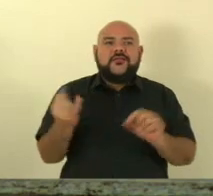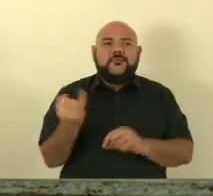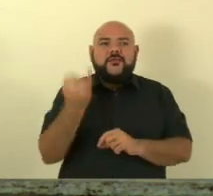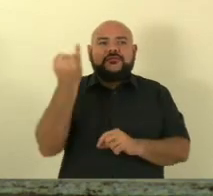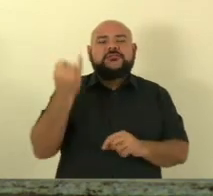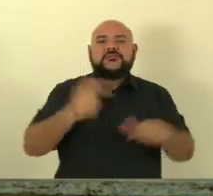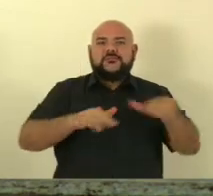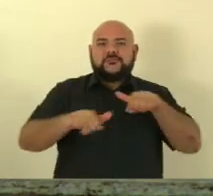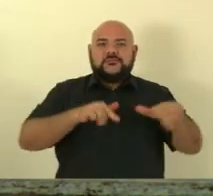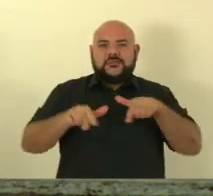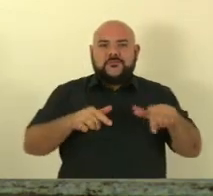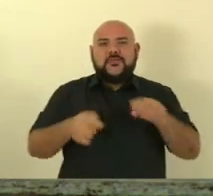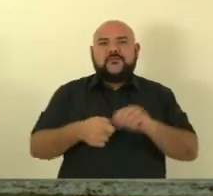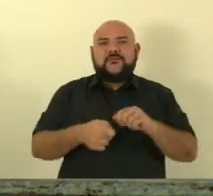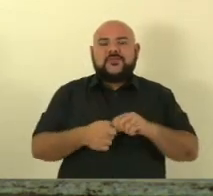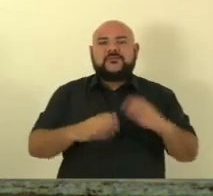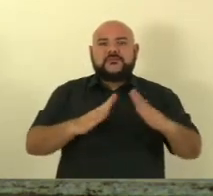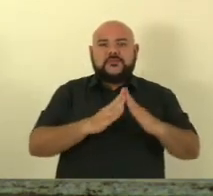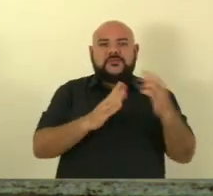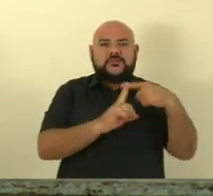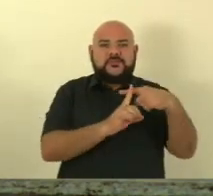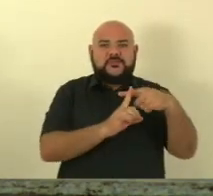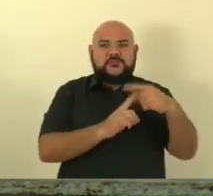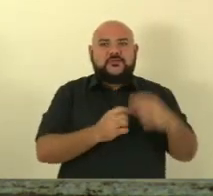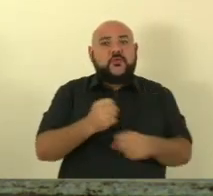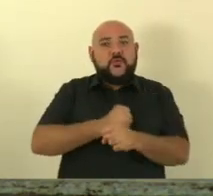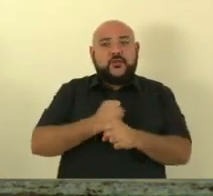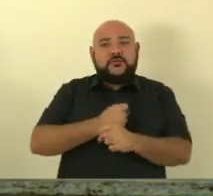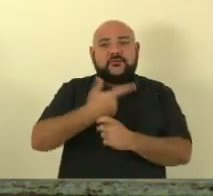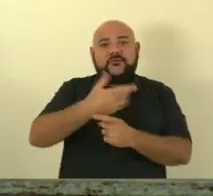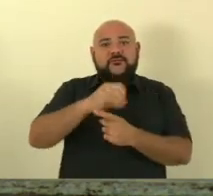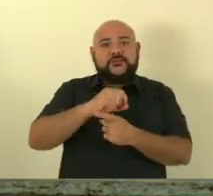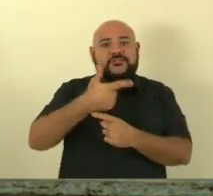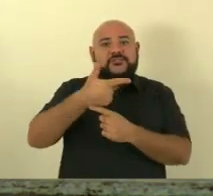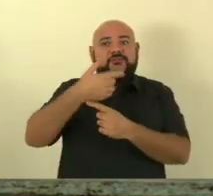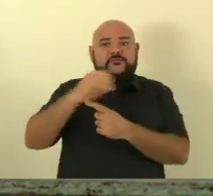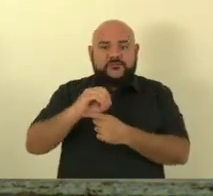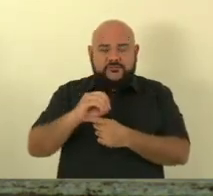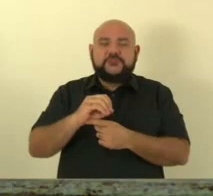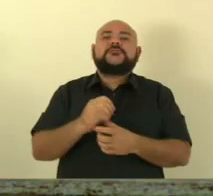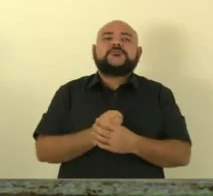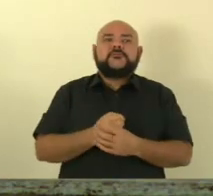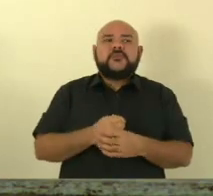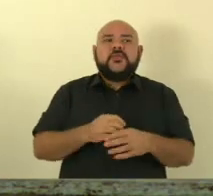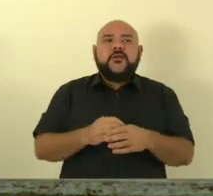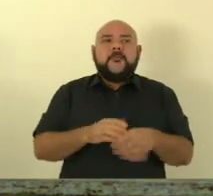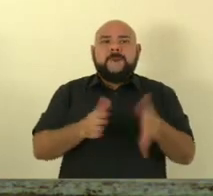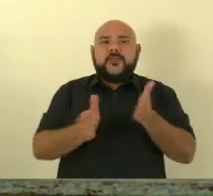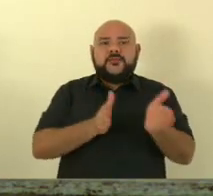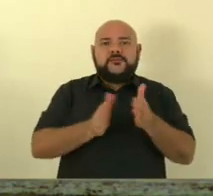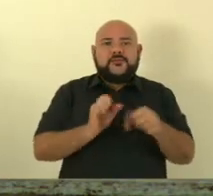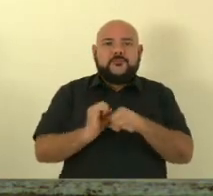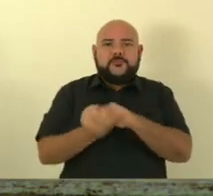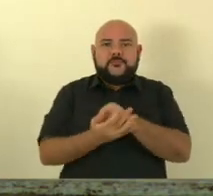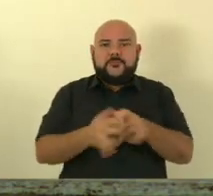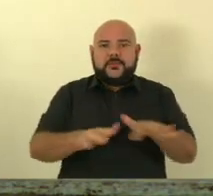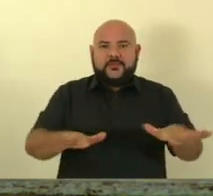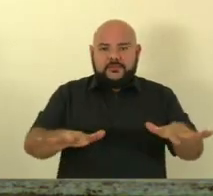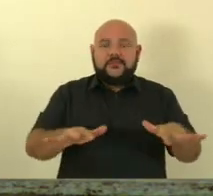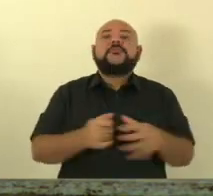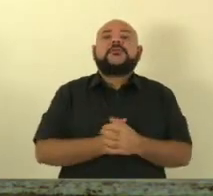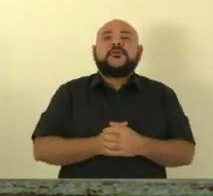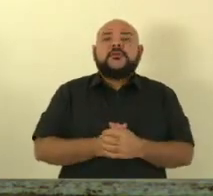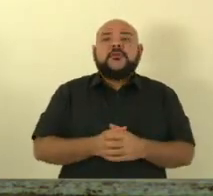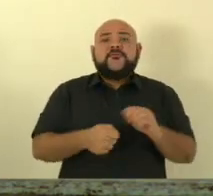igrejas. Inclusive, em 2020, Presidente, em época de pandemia, nós tivemos a oportunidade de apresentar aquele projeto transformando os cultos de